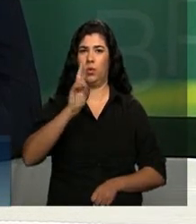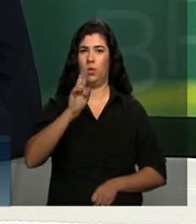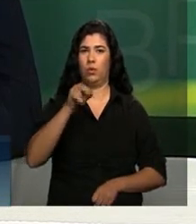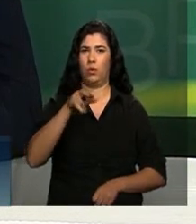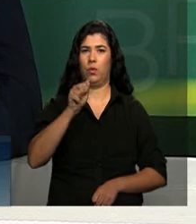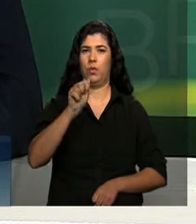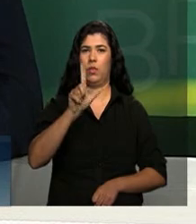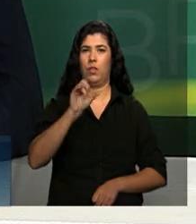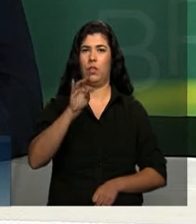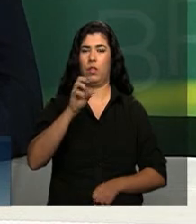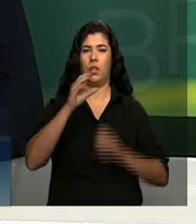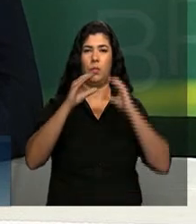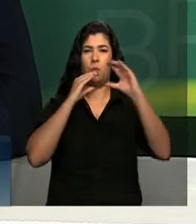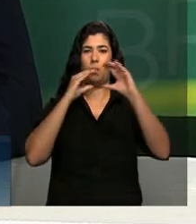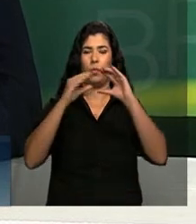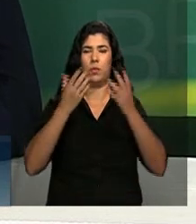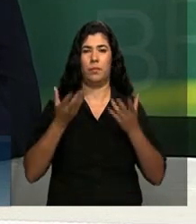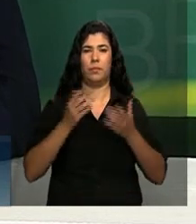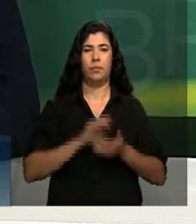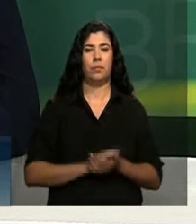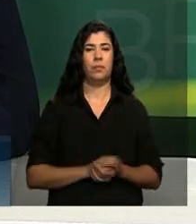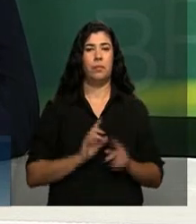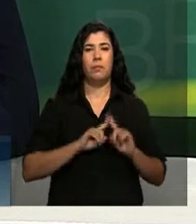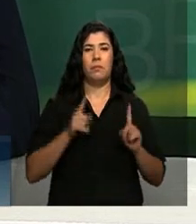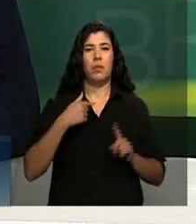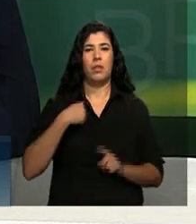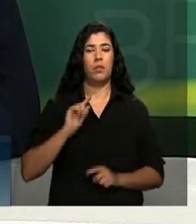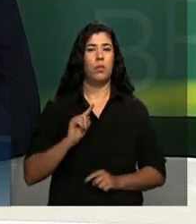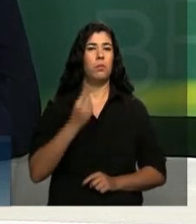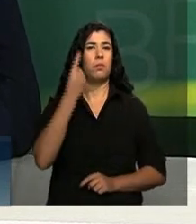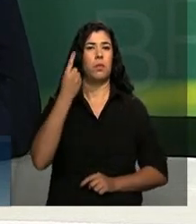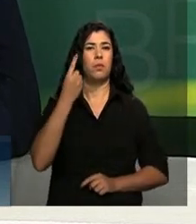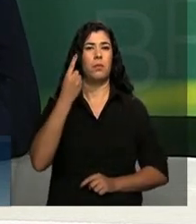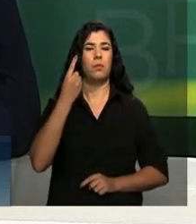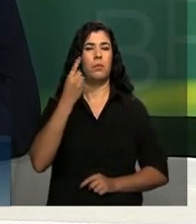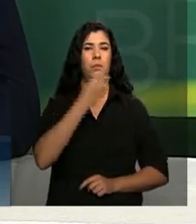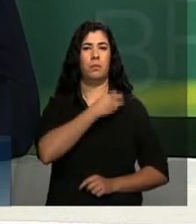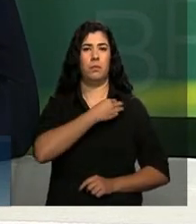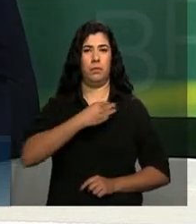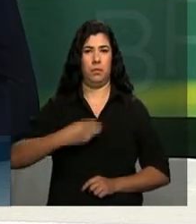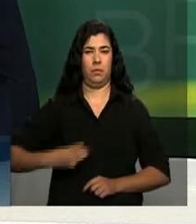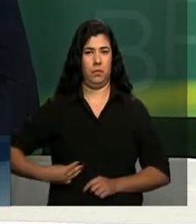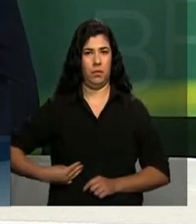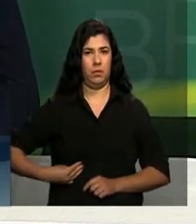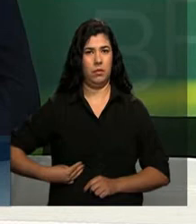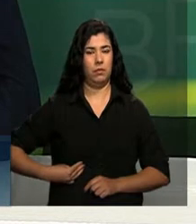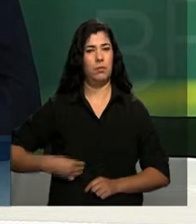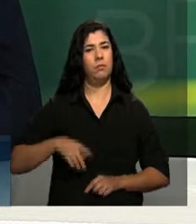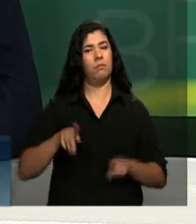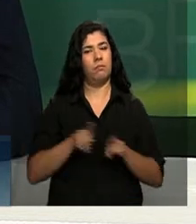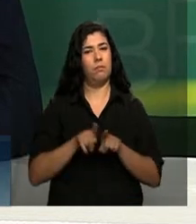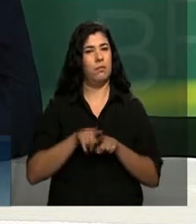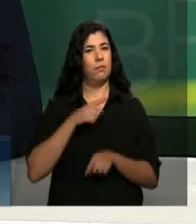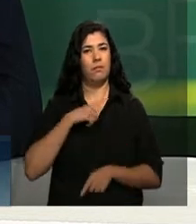mas eu não sou o primeiro ministro da pasta a não ser jornalista também,